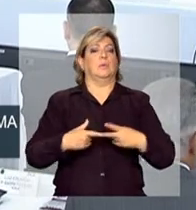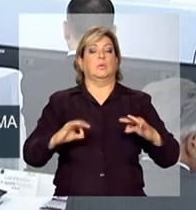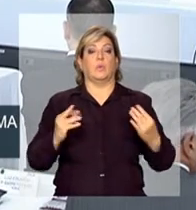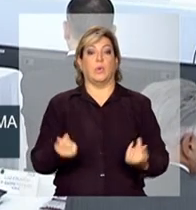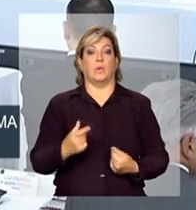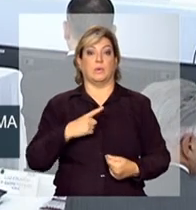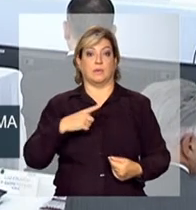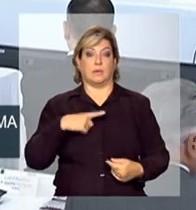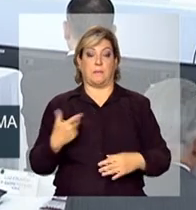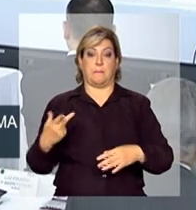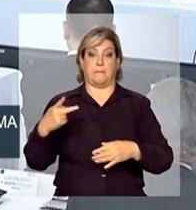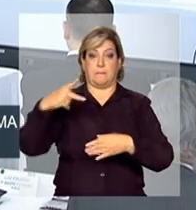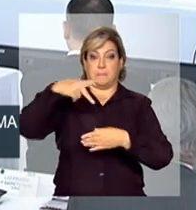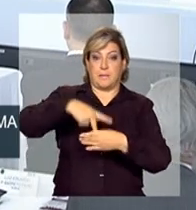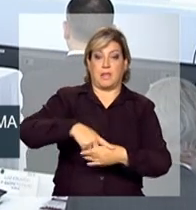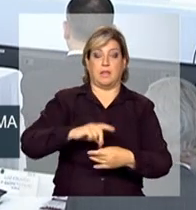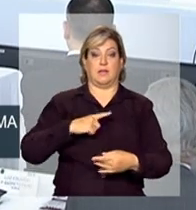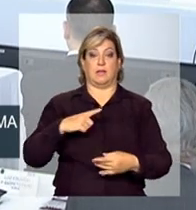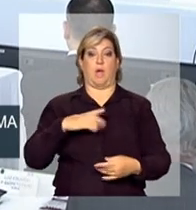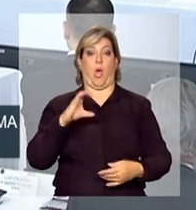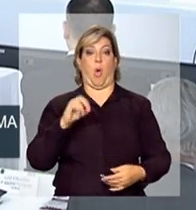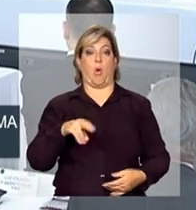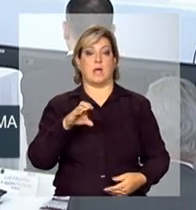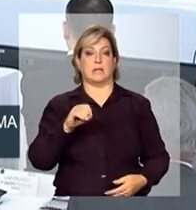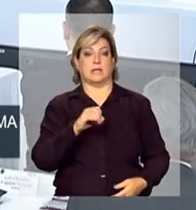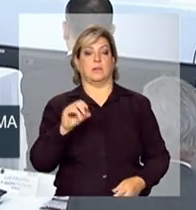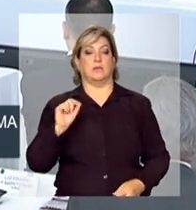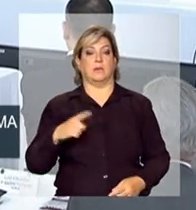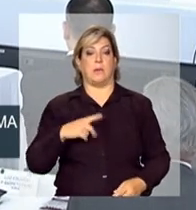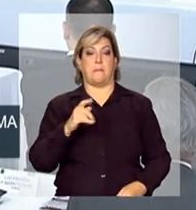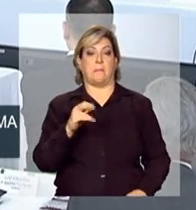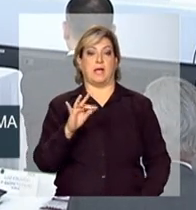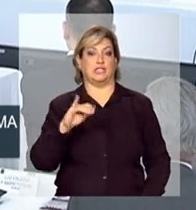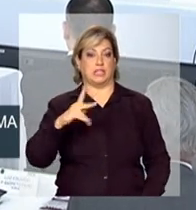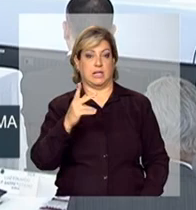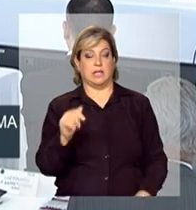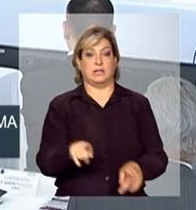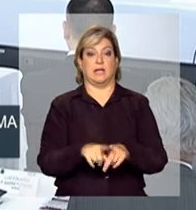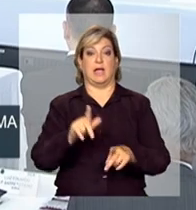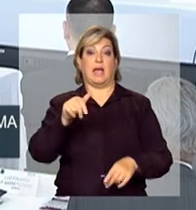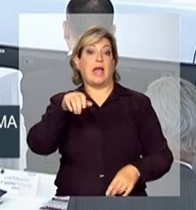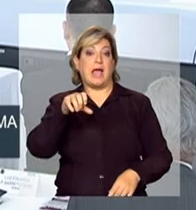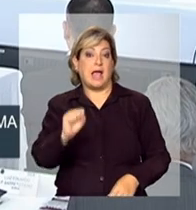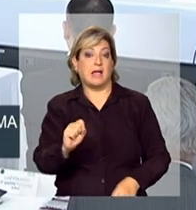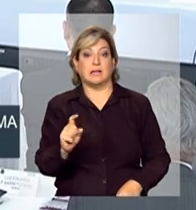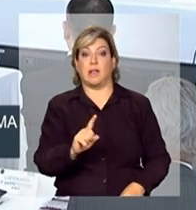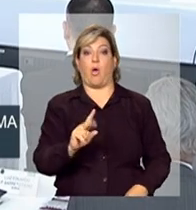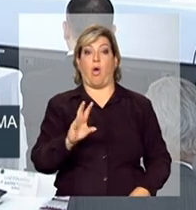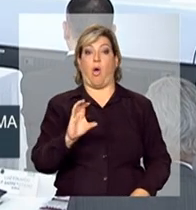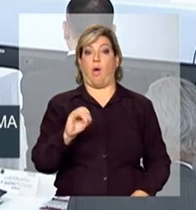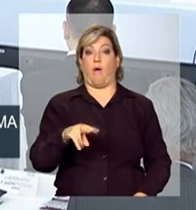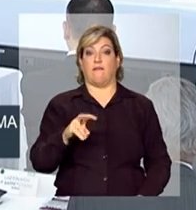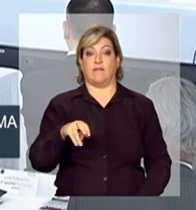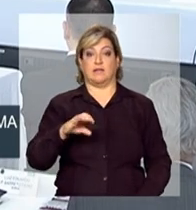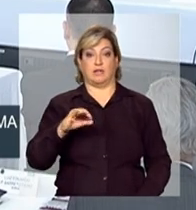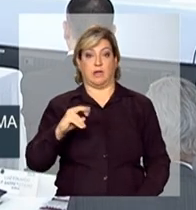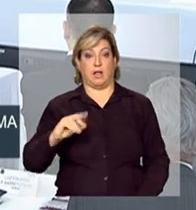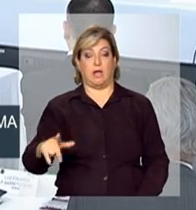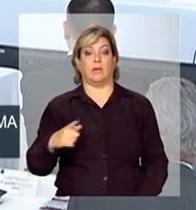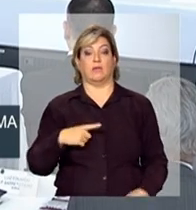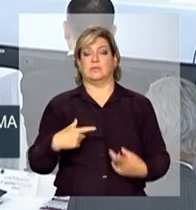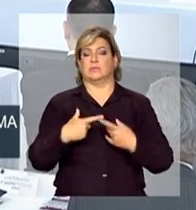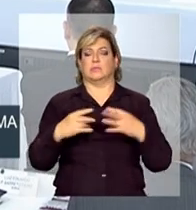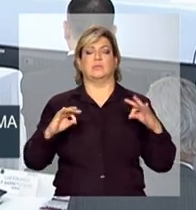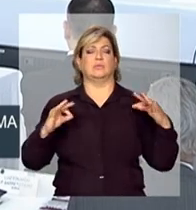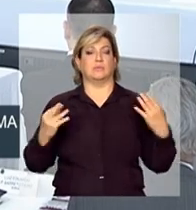concessão, partilha e gás não convencional, as licitações de energia elétrica. É uma parte